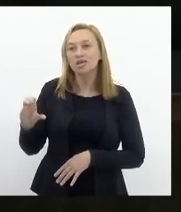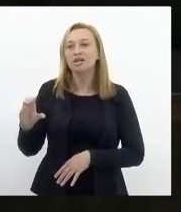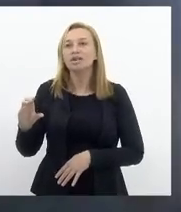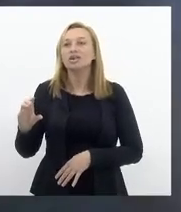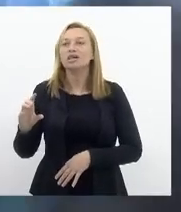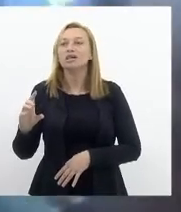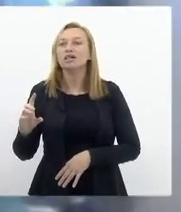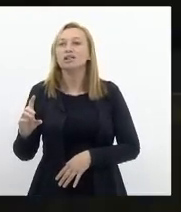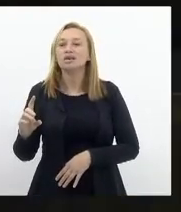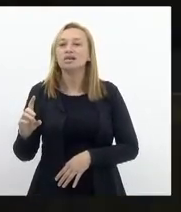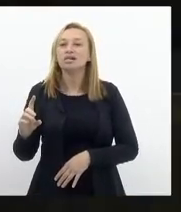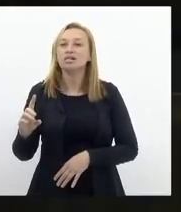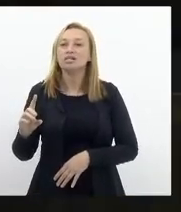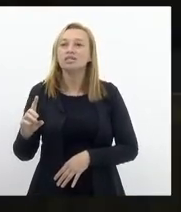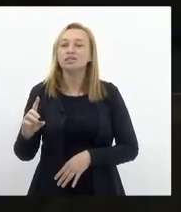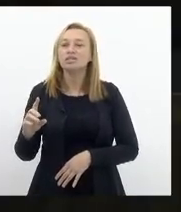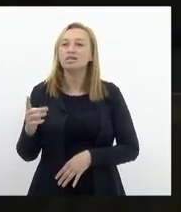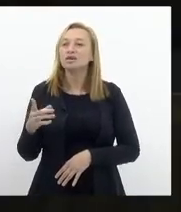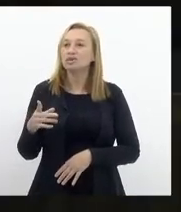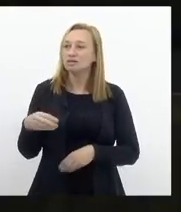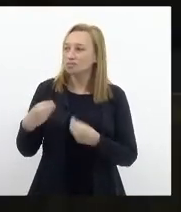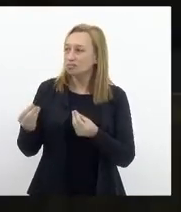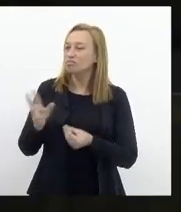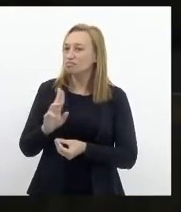Mink, também, concedo ao coautoria.